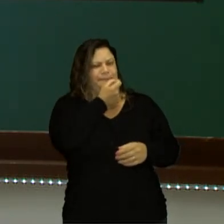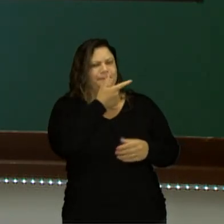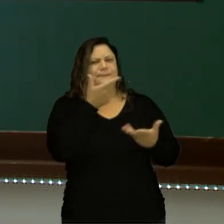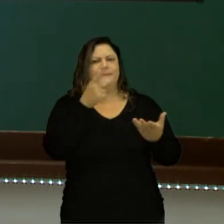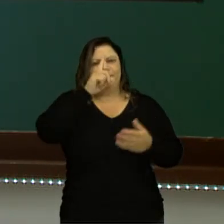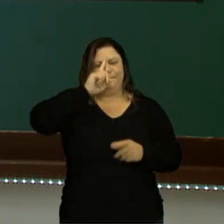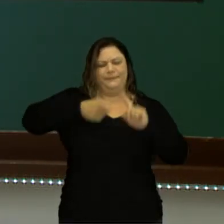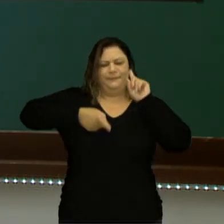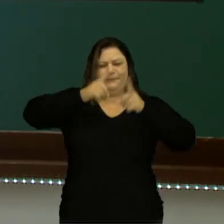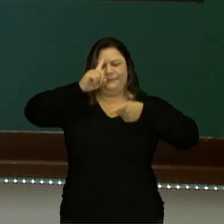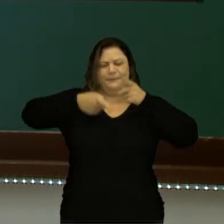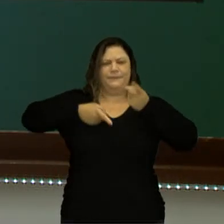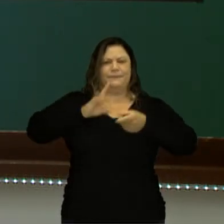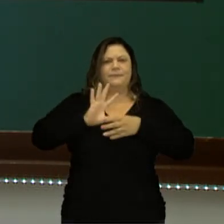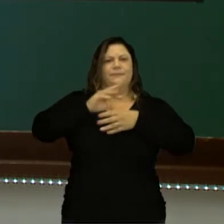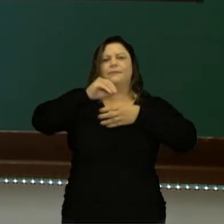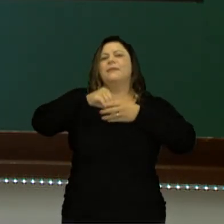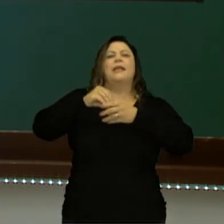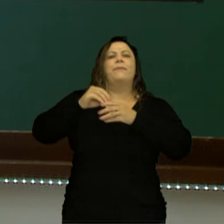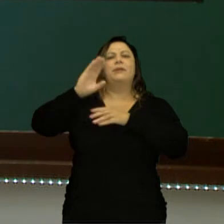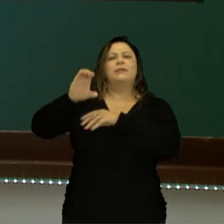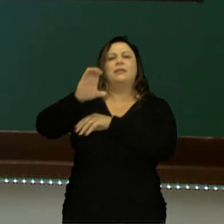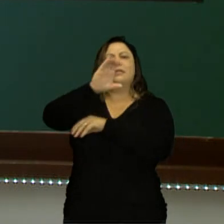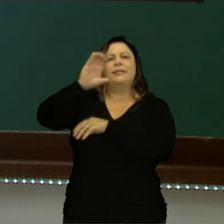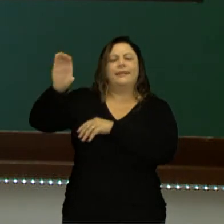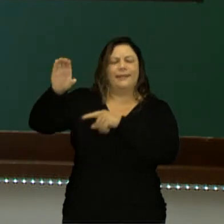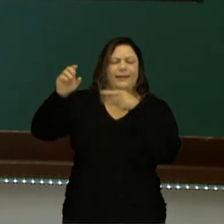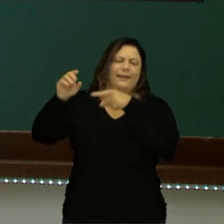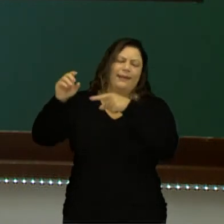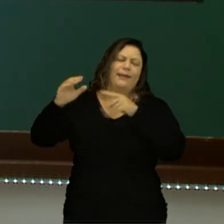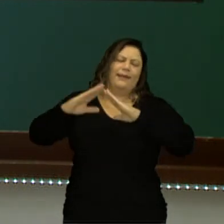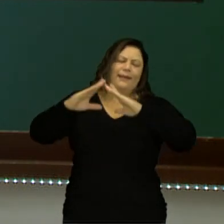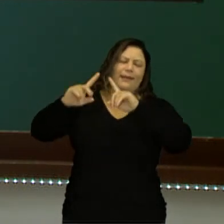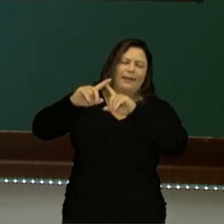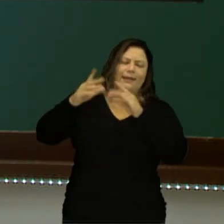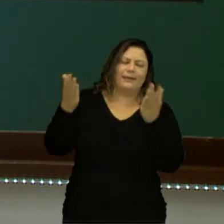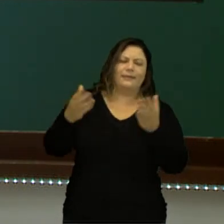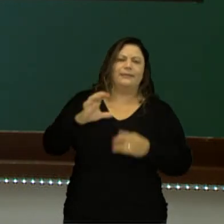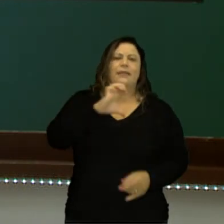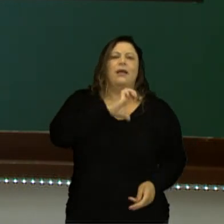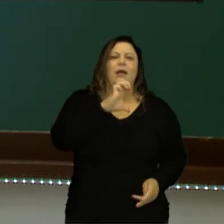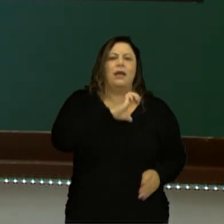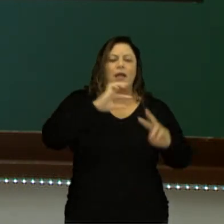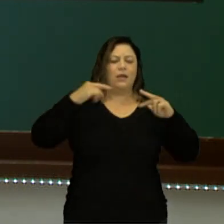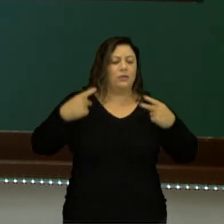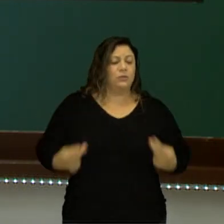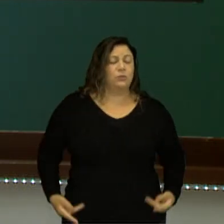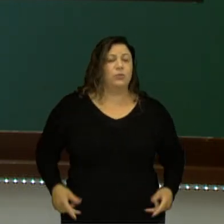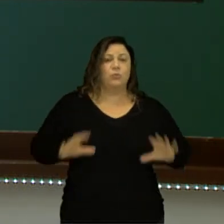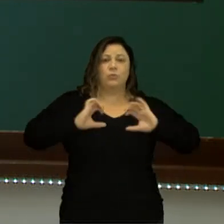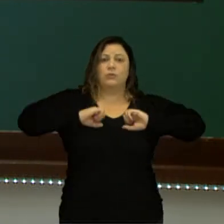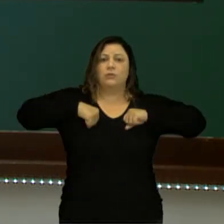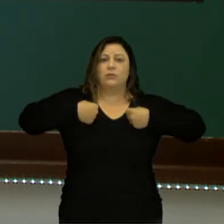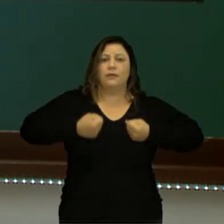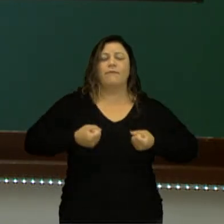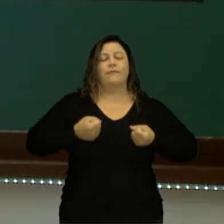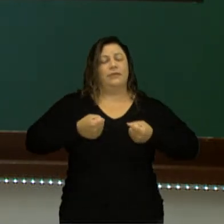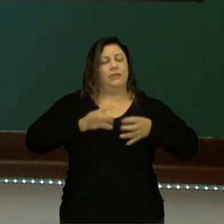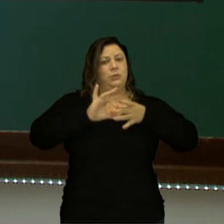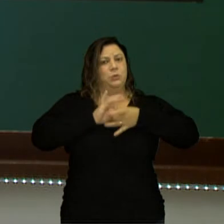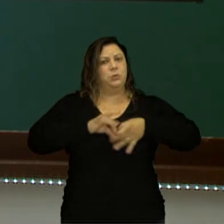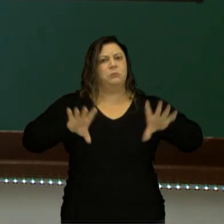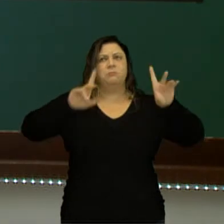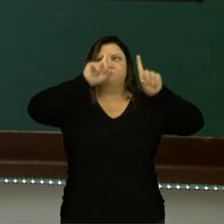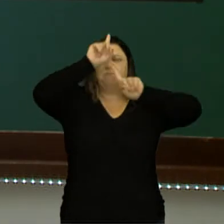mandamentos da igreja. Isso que ele pensou. Então, a ética humanista defende a liberação da